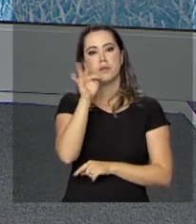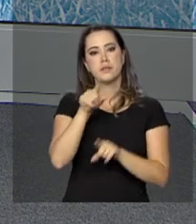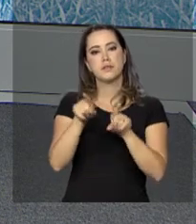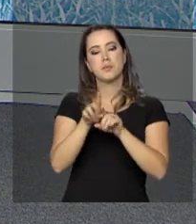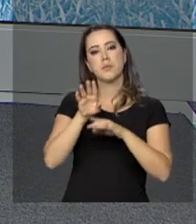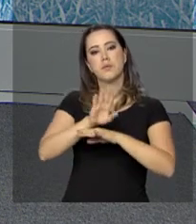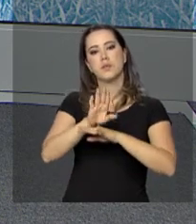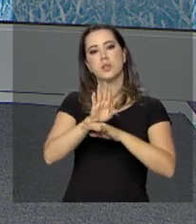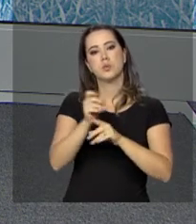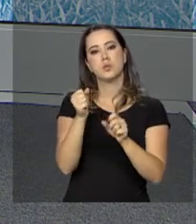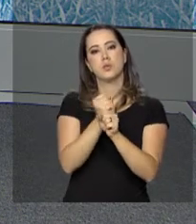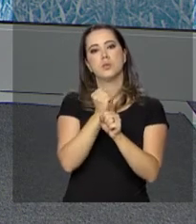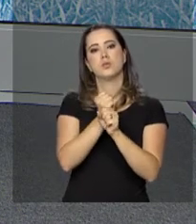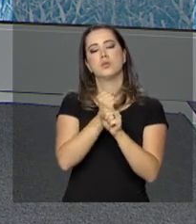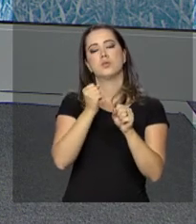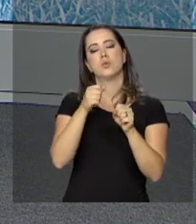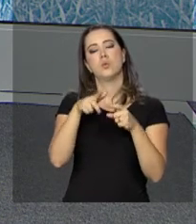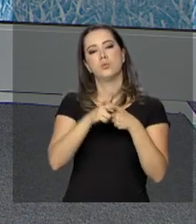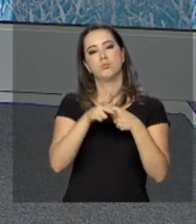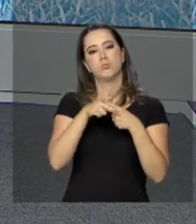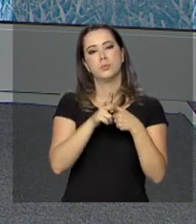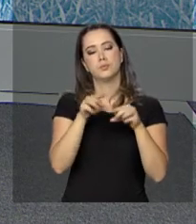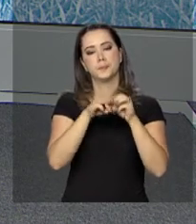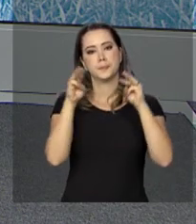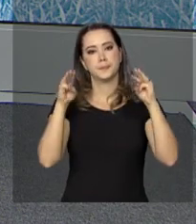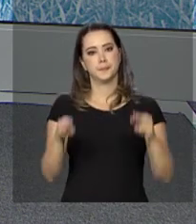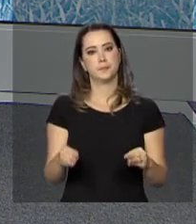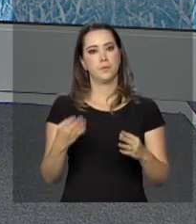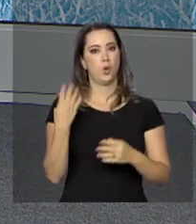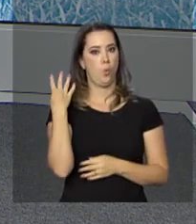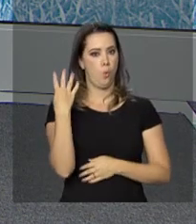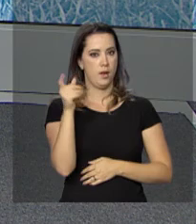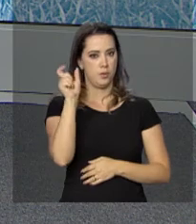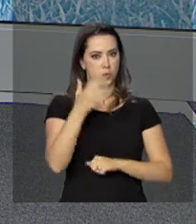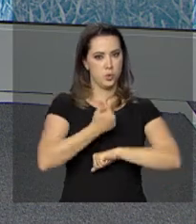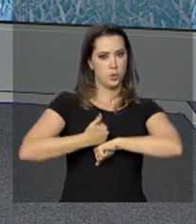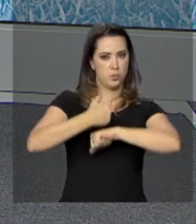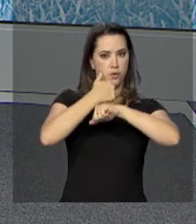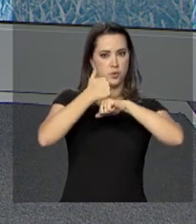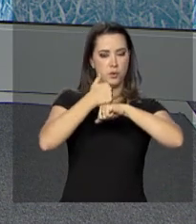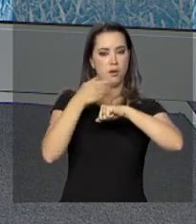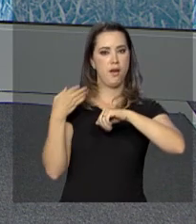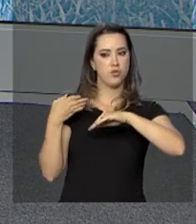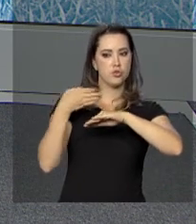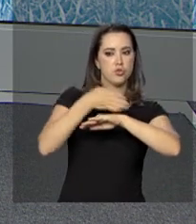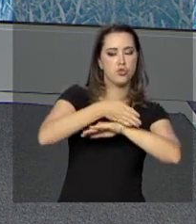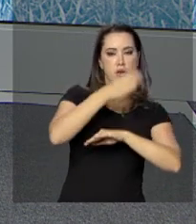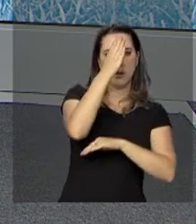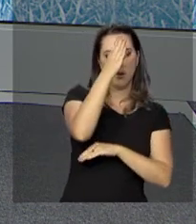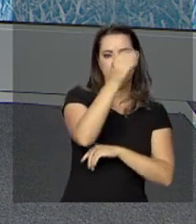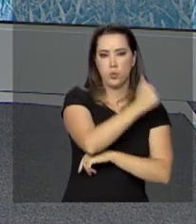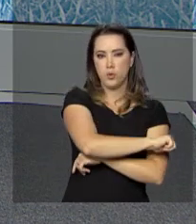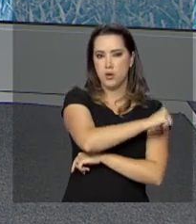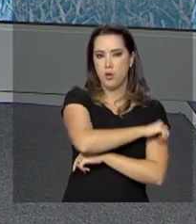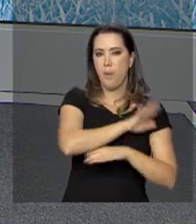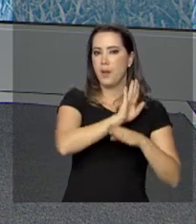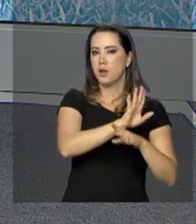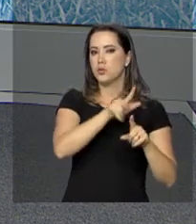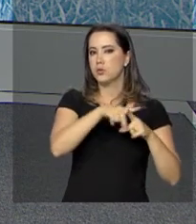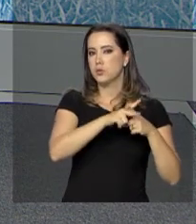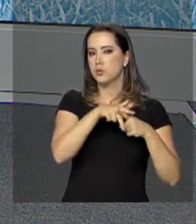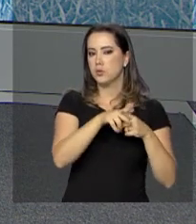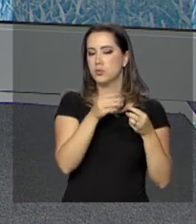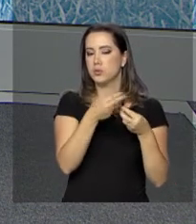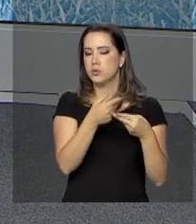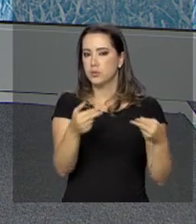colaborar com a reconstrução do museu. Quatro especialistas franceses vêm ao Rio de Janeiro para ajudar na recuperação do